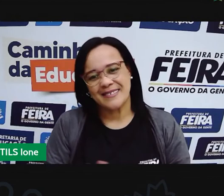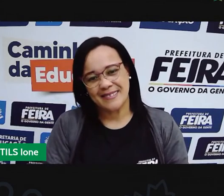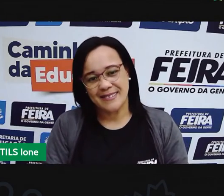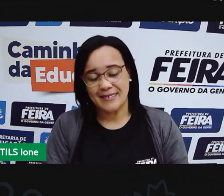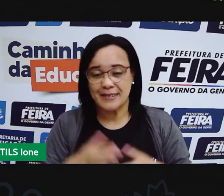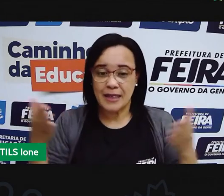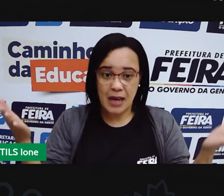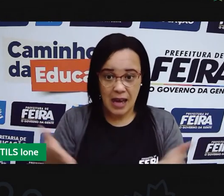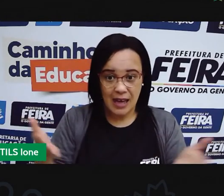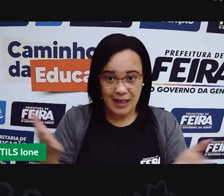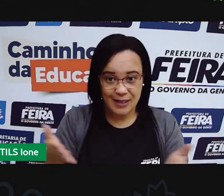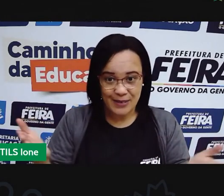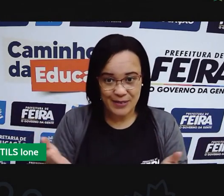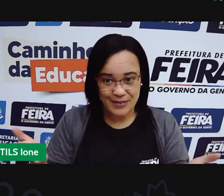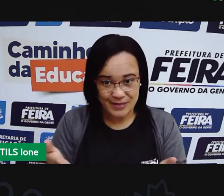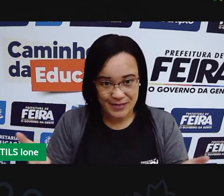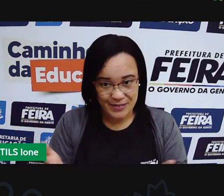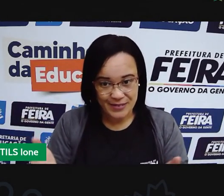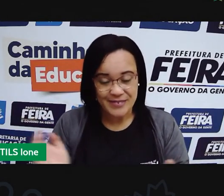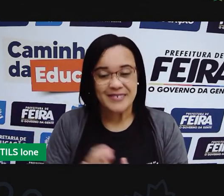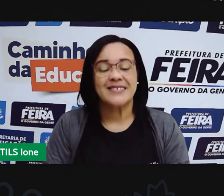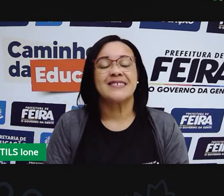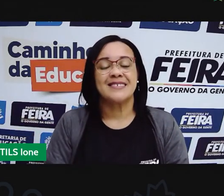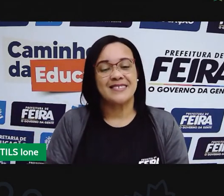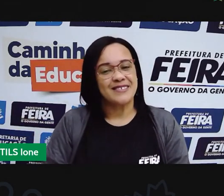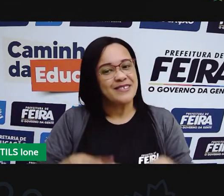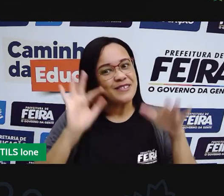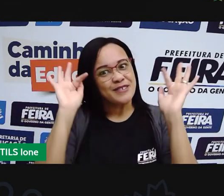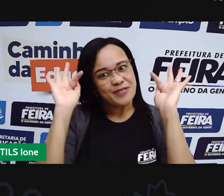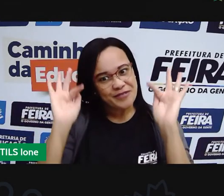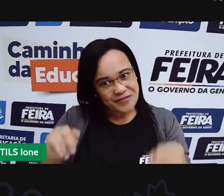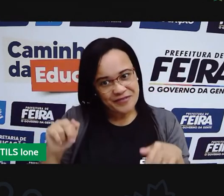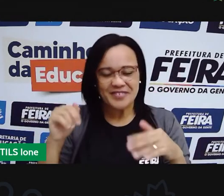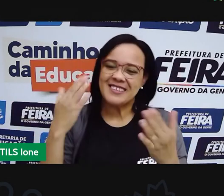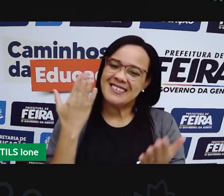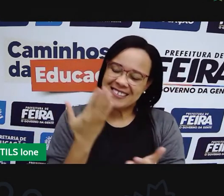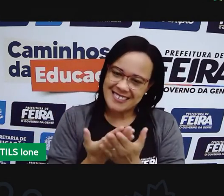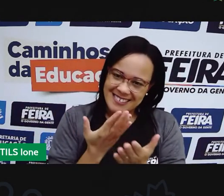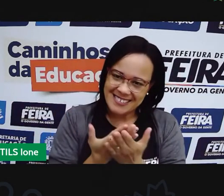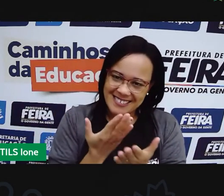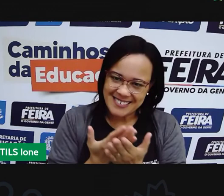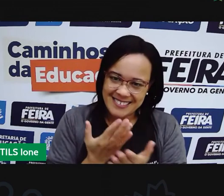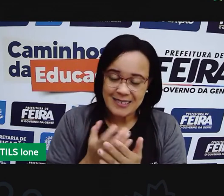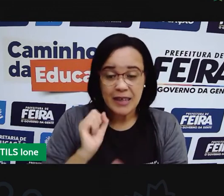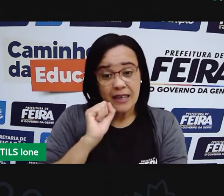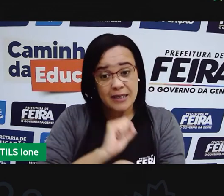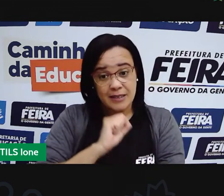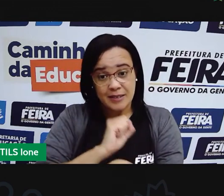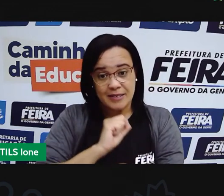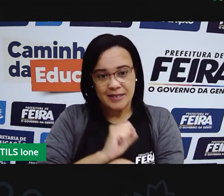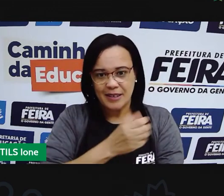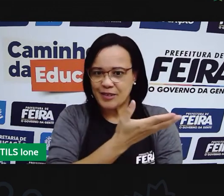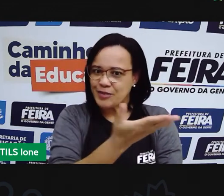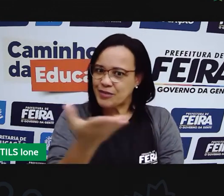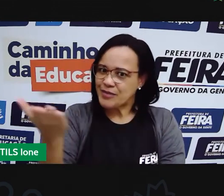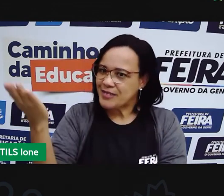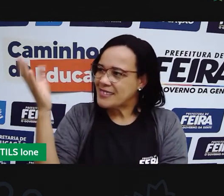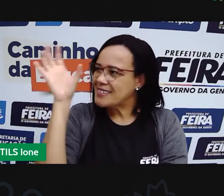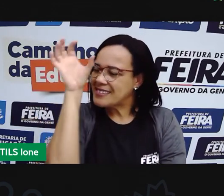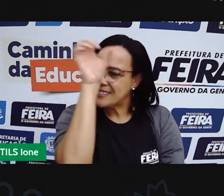Agora, criança, a gente está finalizando a nossa aula. Espero que você tenha aprendido bastante.